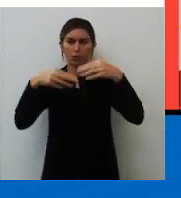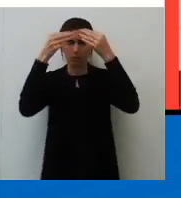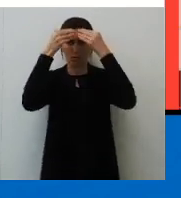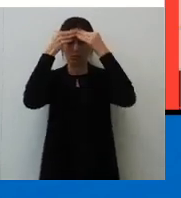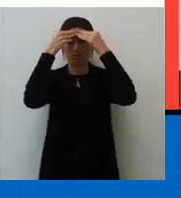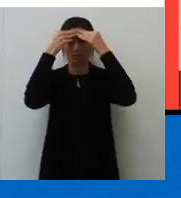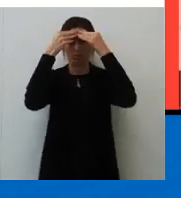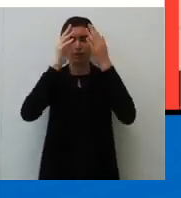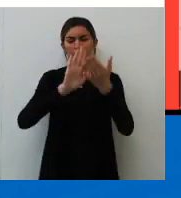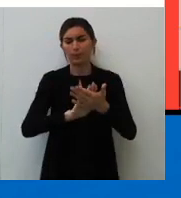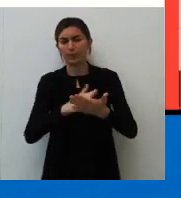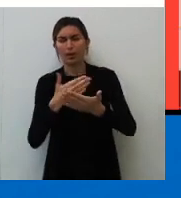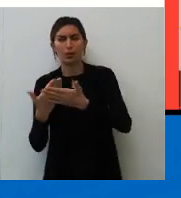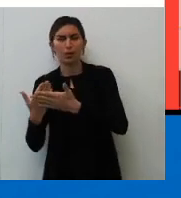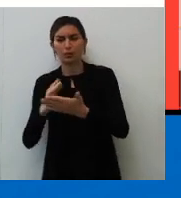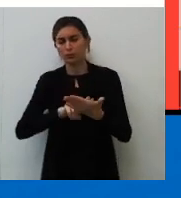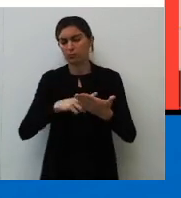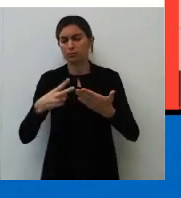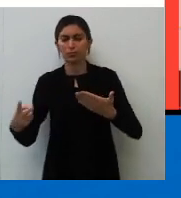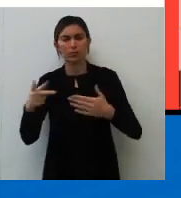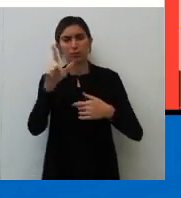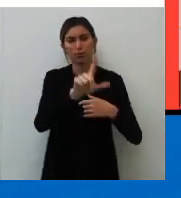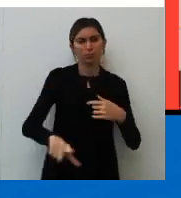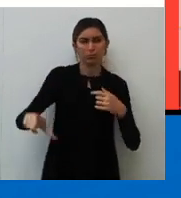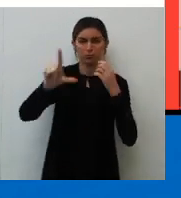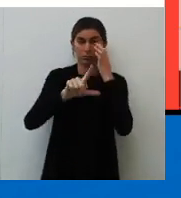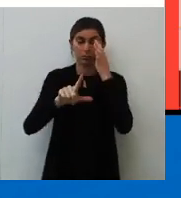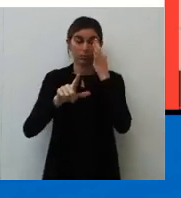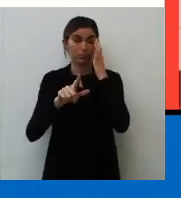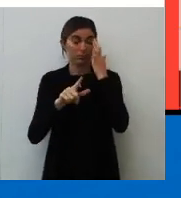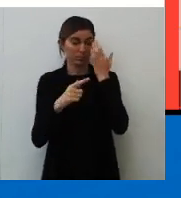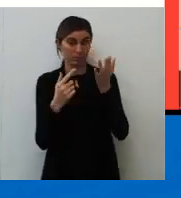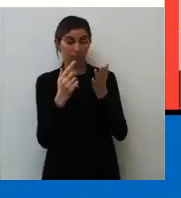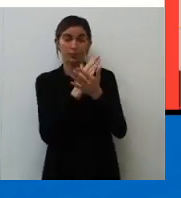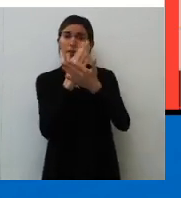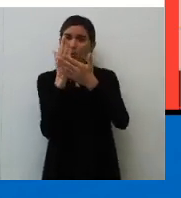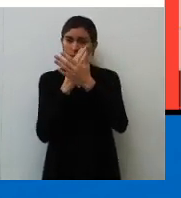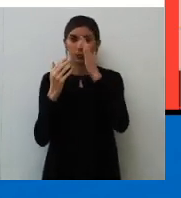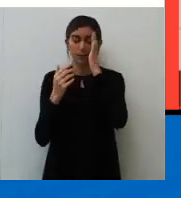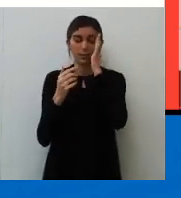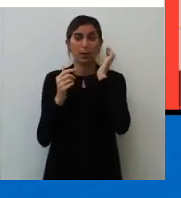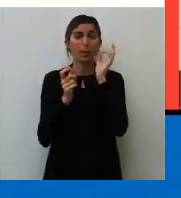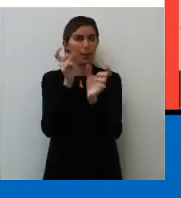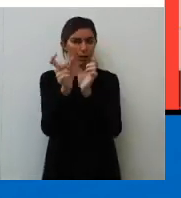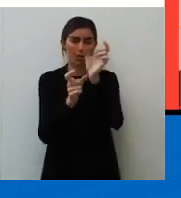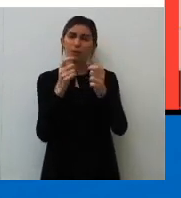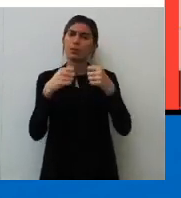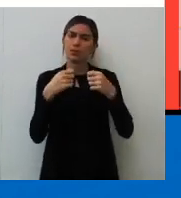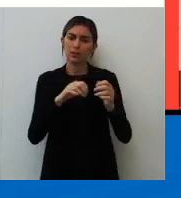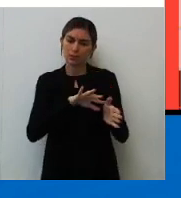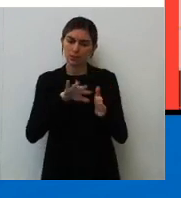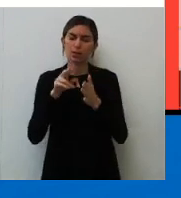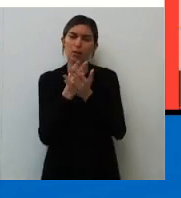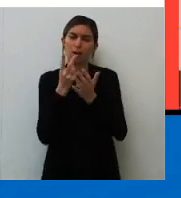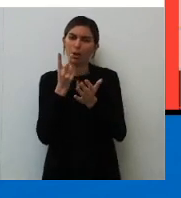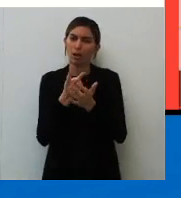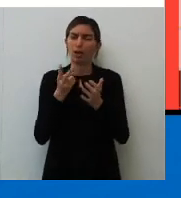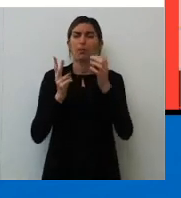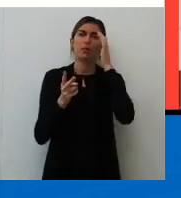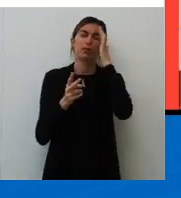de interpretação, de literatura, algumas palavrinhas a gente tem que deixar de falar. Sempre.